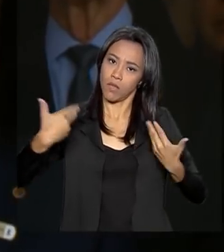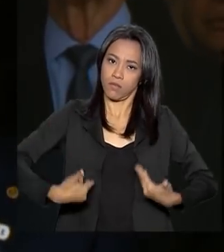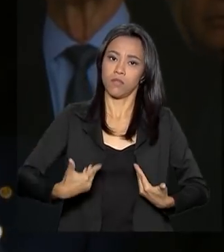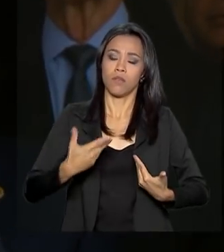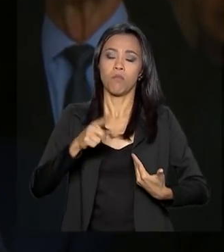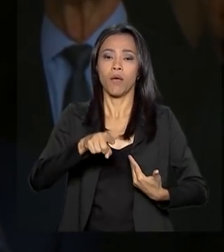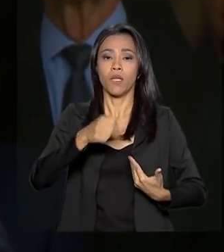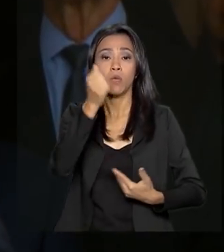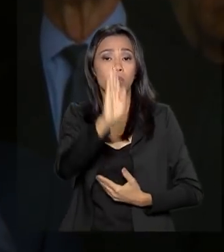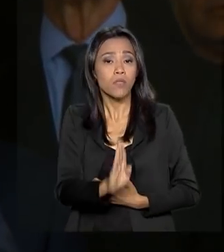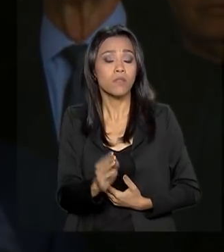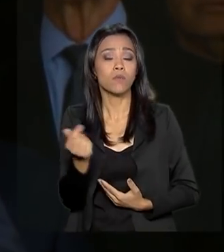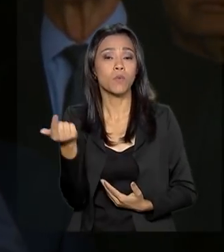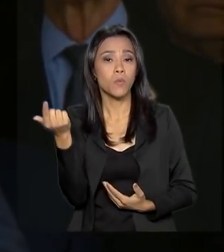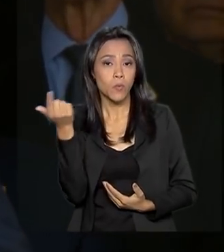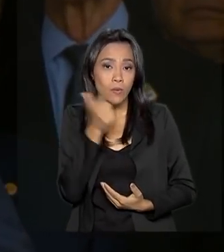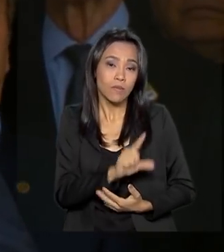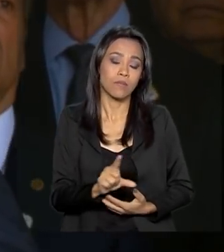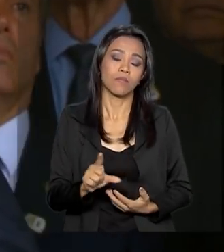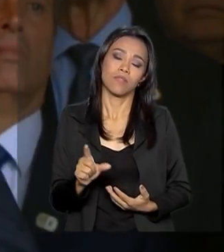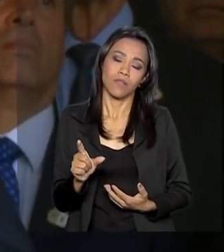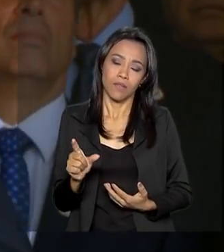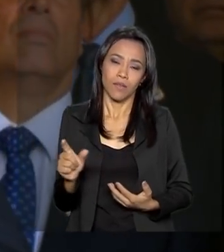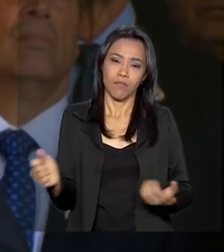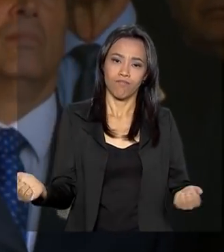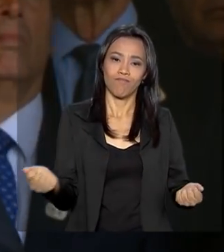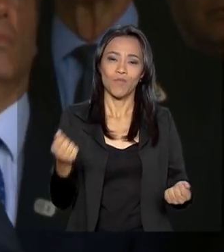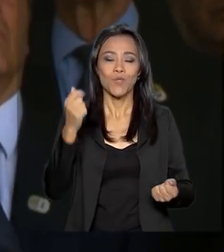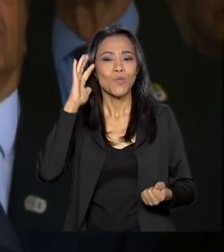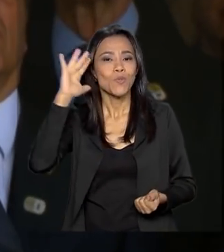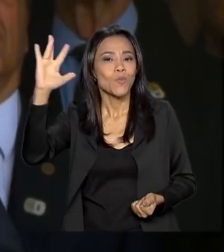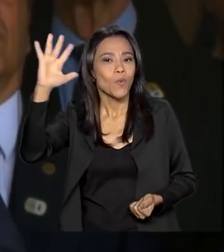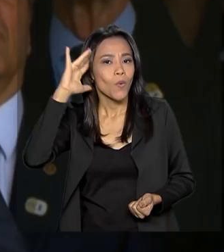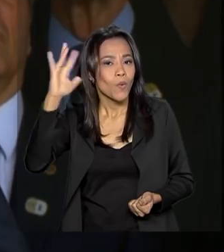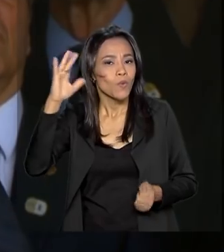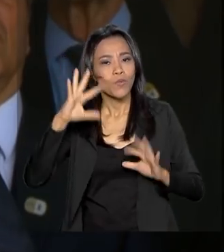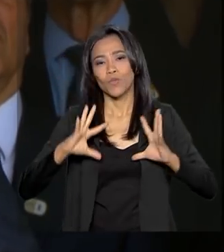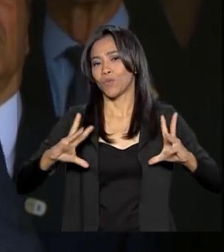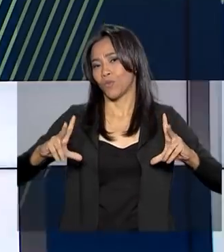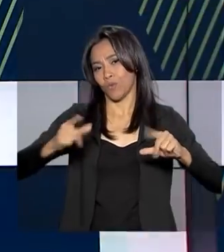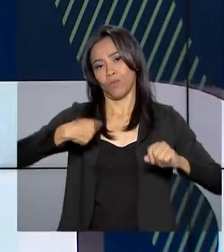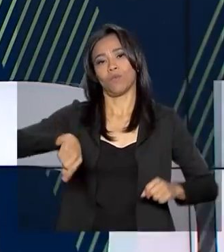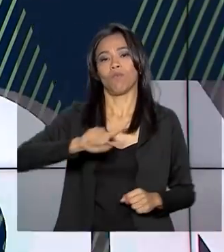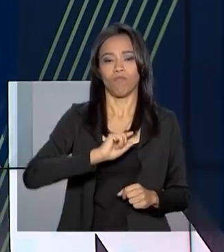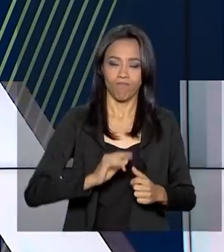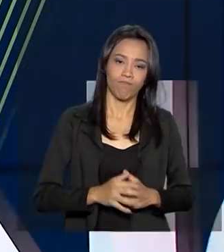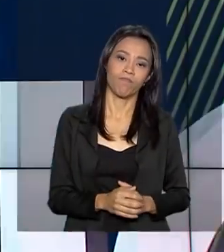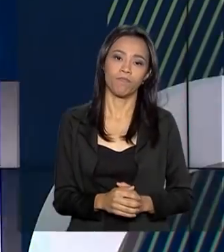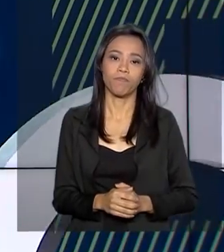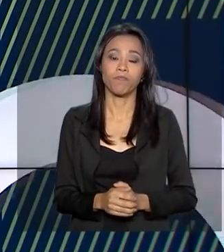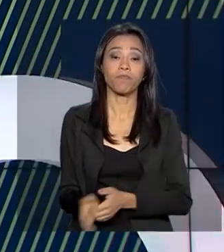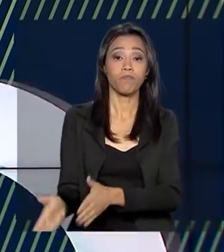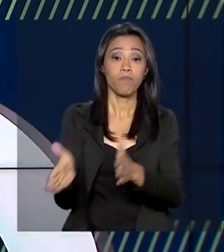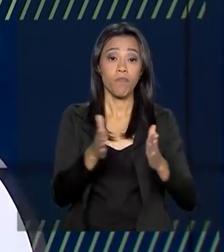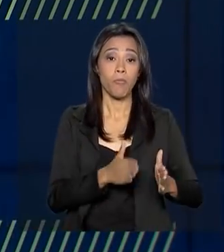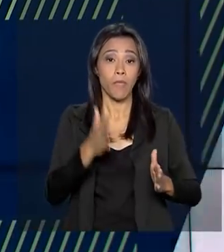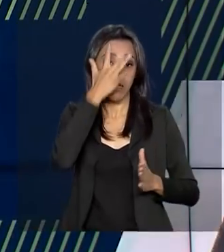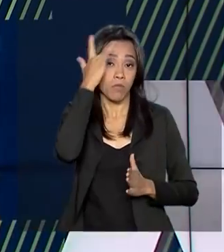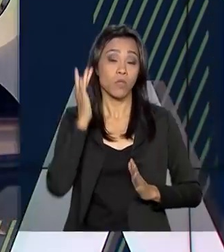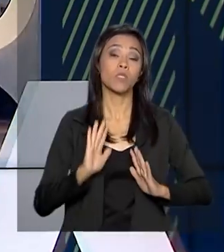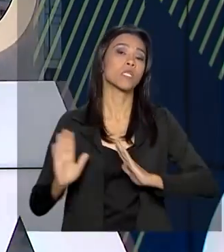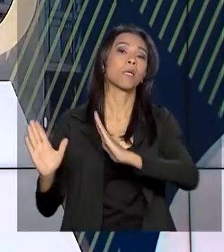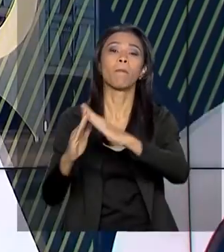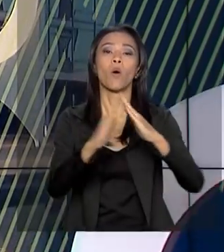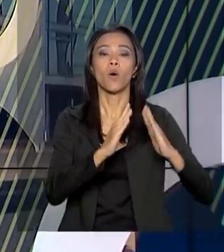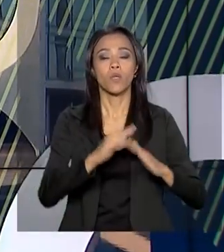chegar no local dos sonhos de todos nós. Os moradores da cidade